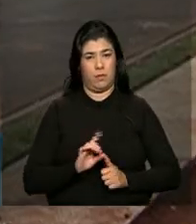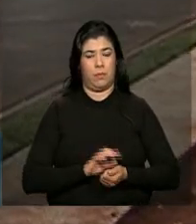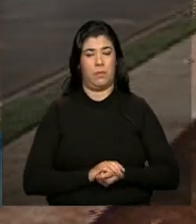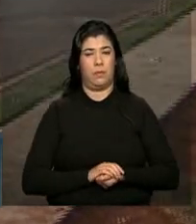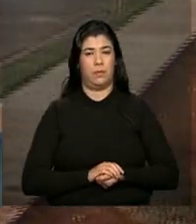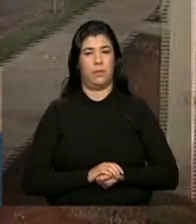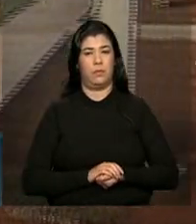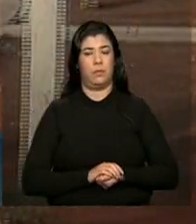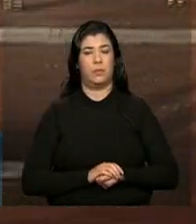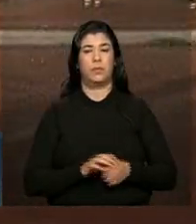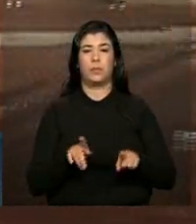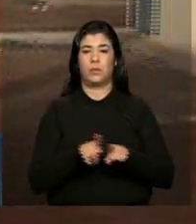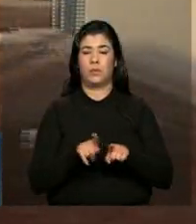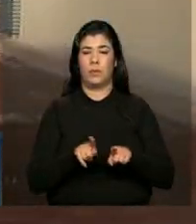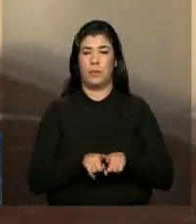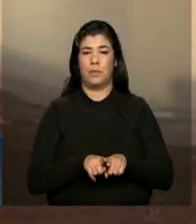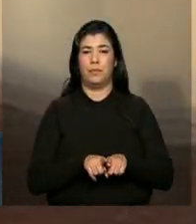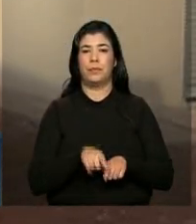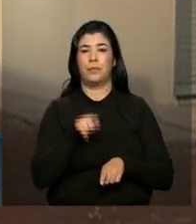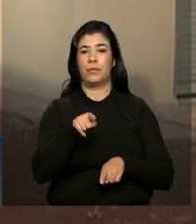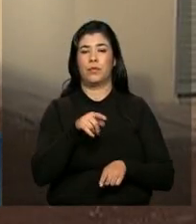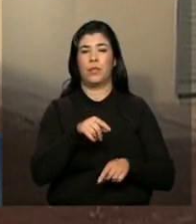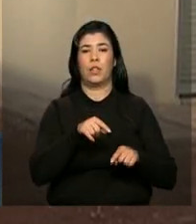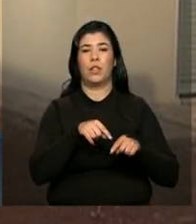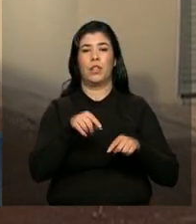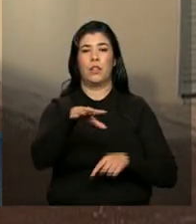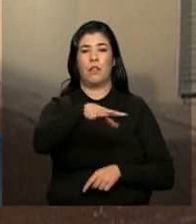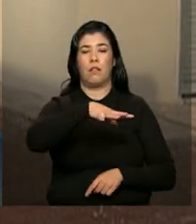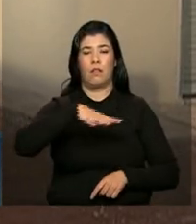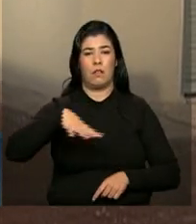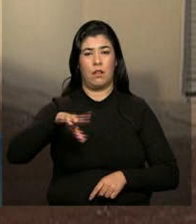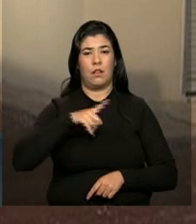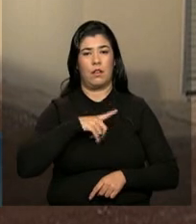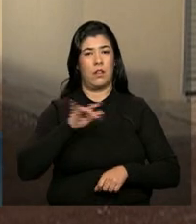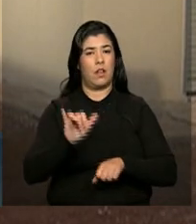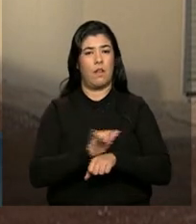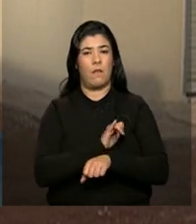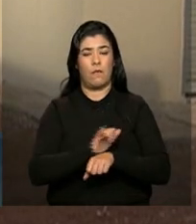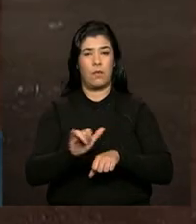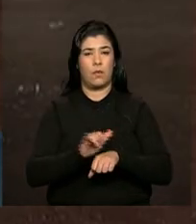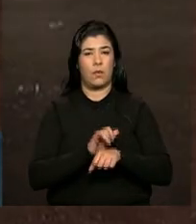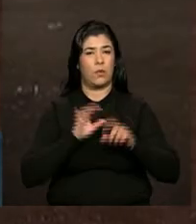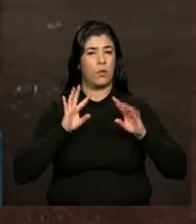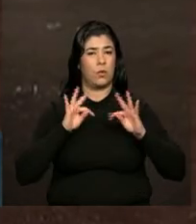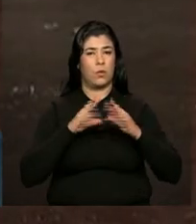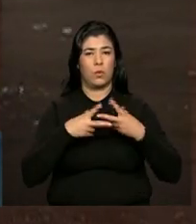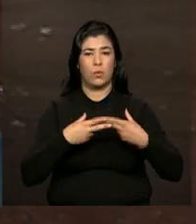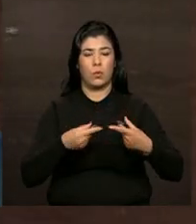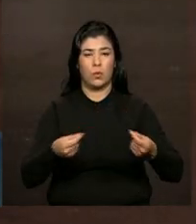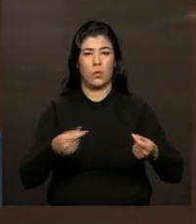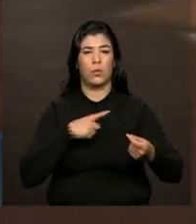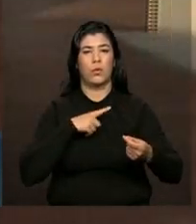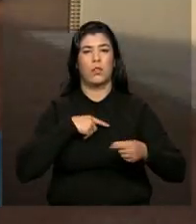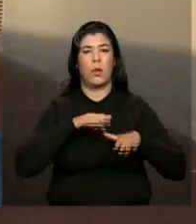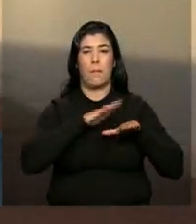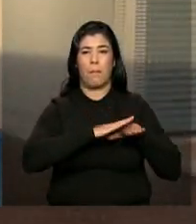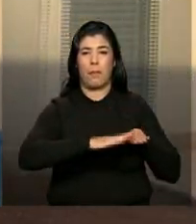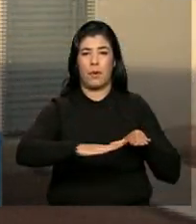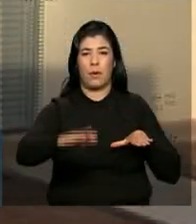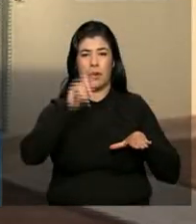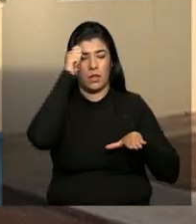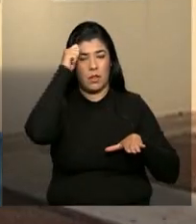Além disso, o residencial é equipado com infraestrutura completa, pavimentação, redes de água,